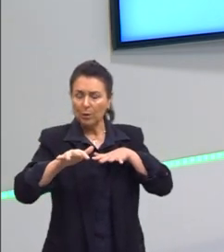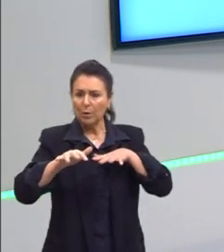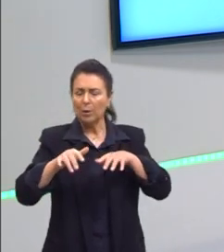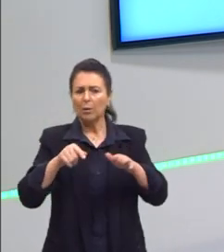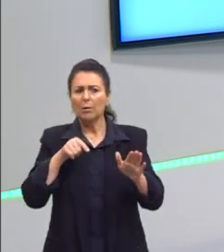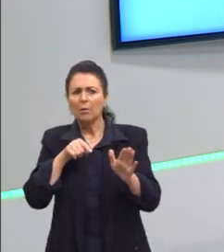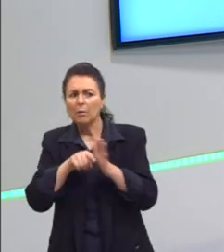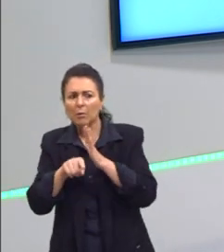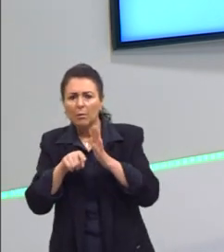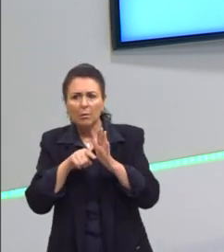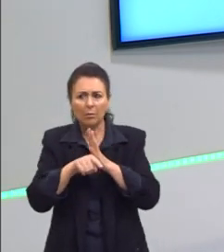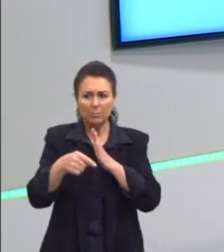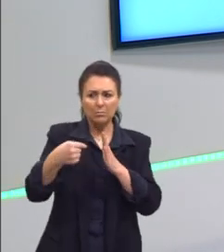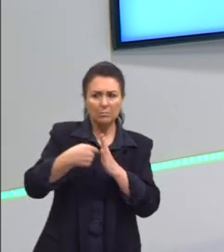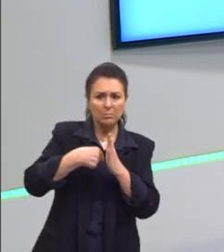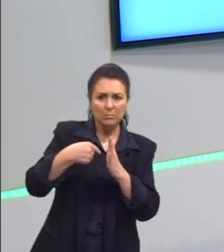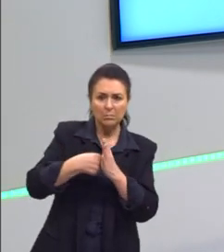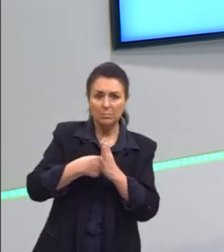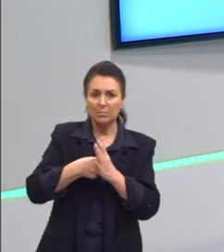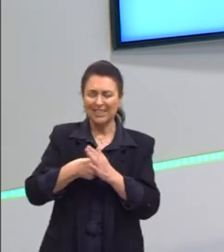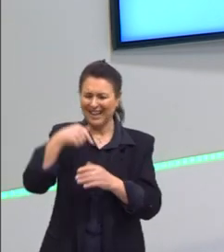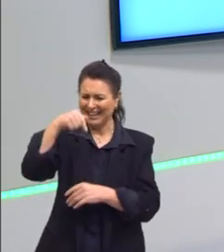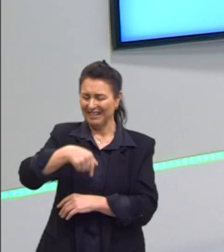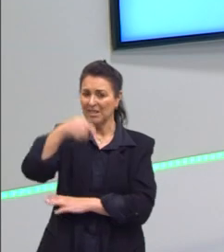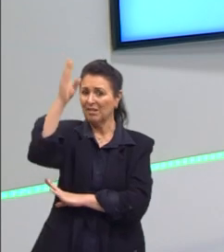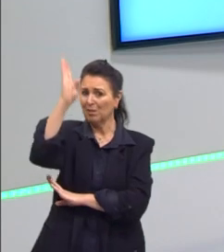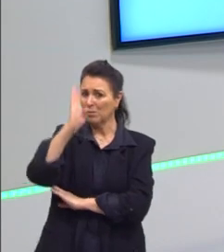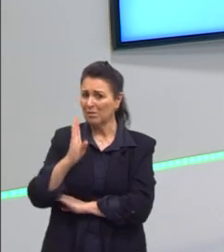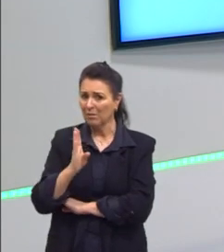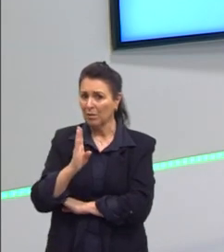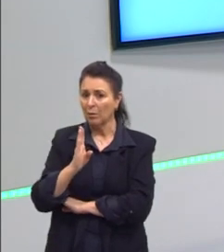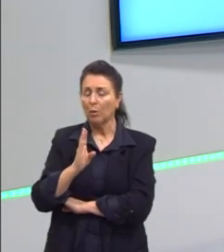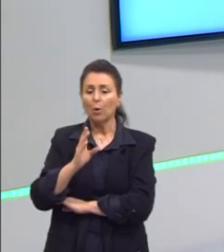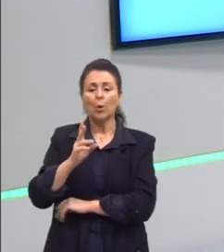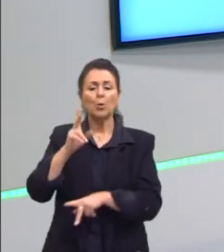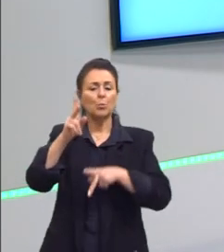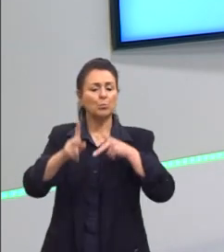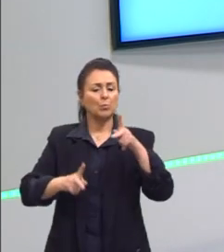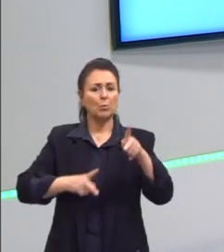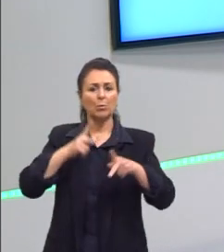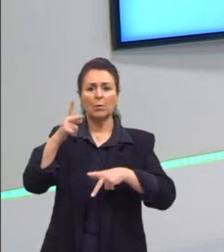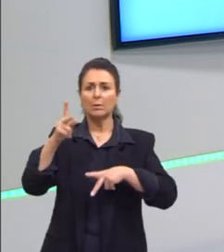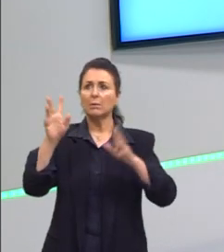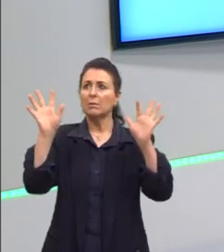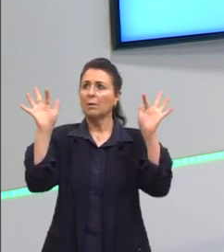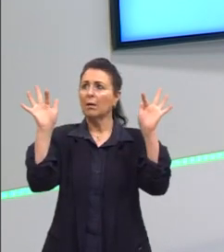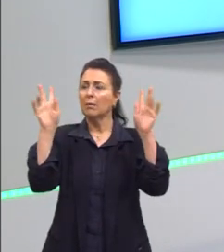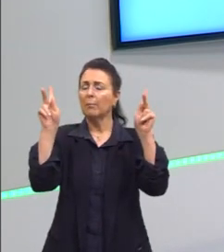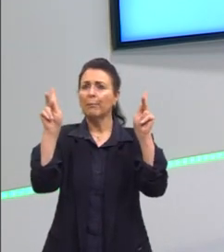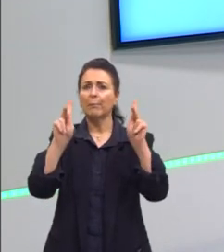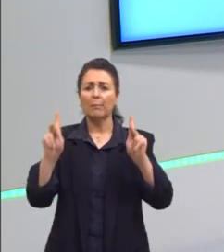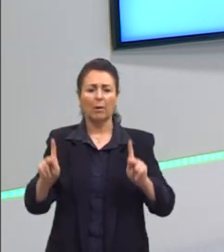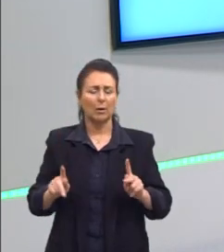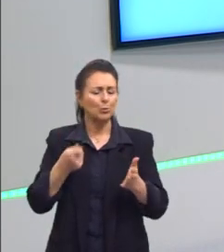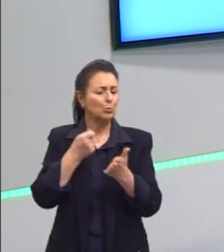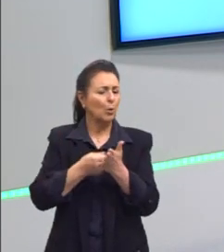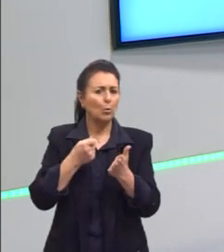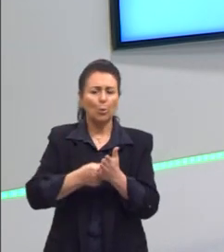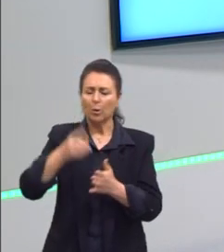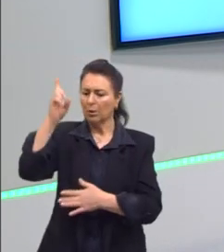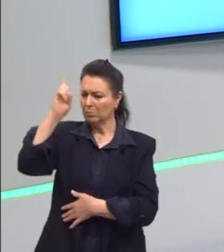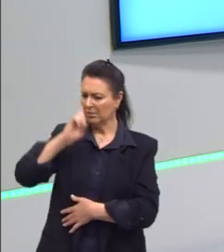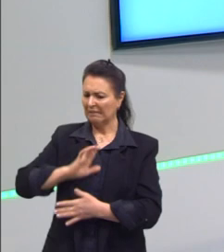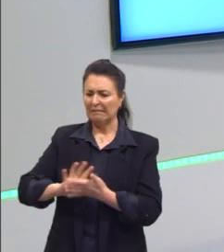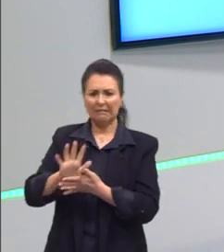coisa que falam volta e meia, que o Brasil é um país que tem um povo muito passivo, um povo que não briga pelos seus direitos. Isso não é